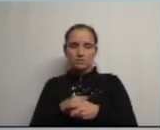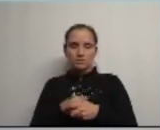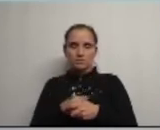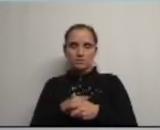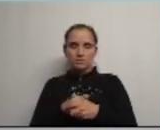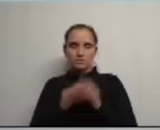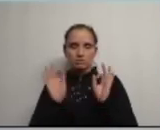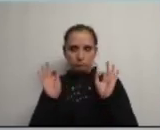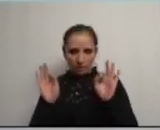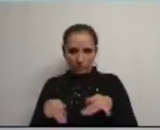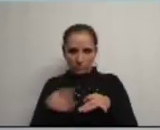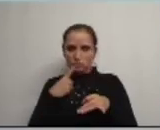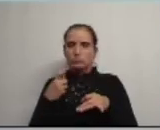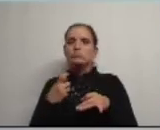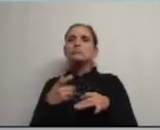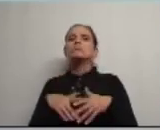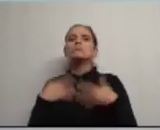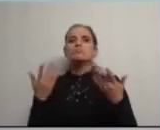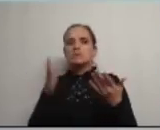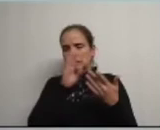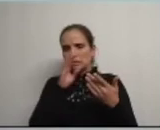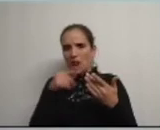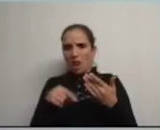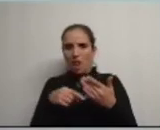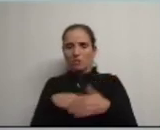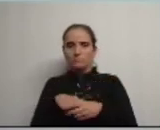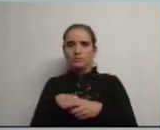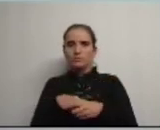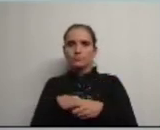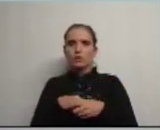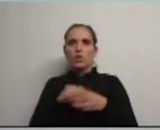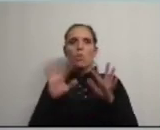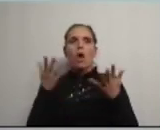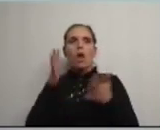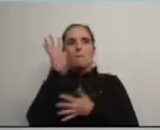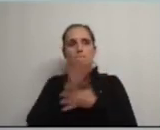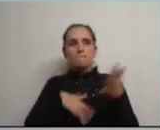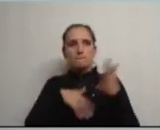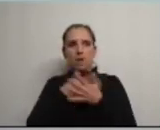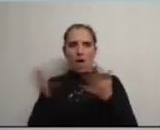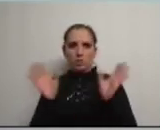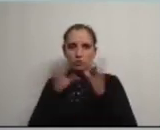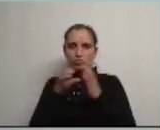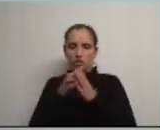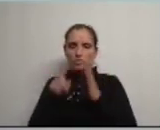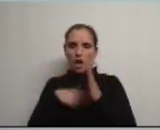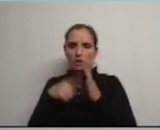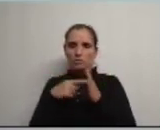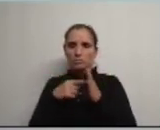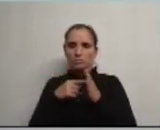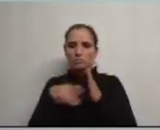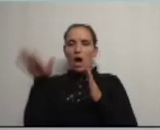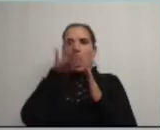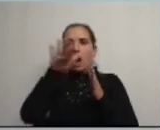para finalizar pergunto caso haja qual vai ser o plano estratégico do Conselho de Águeda para zonas